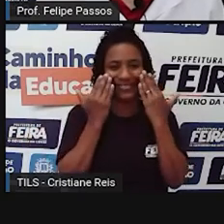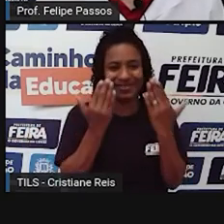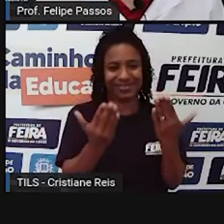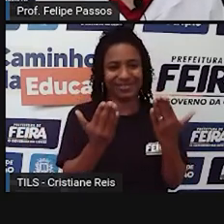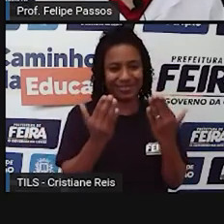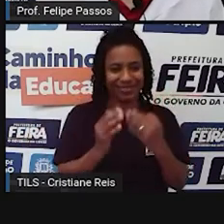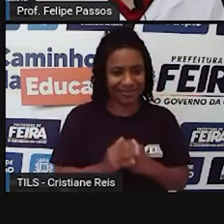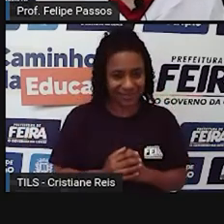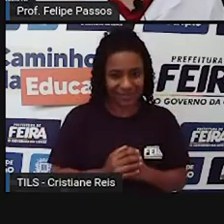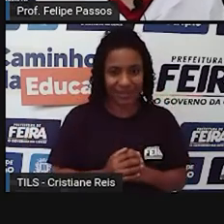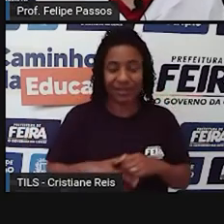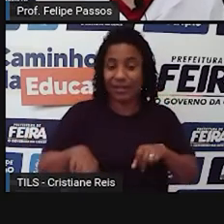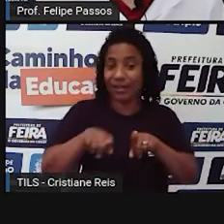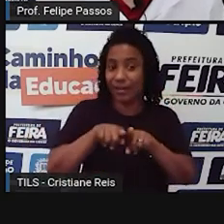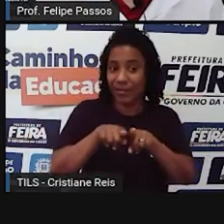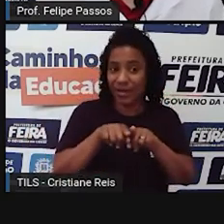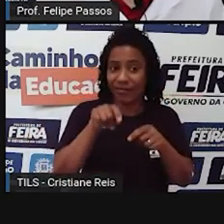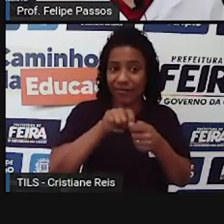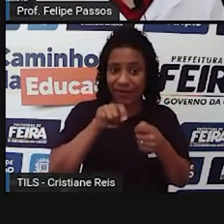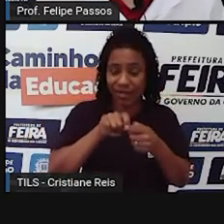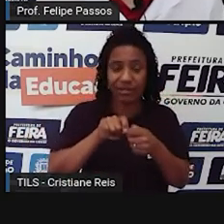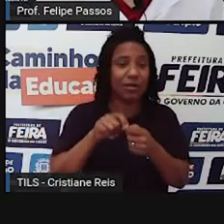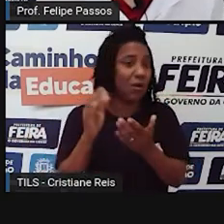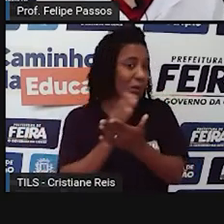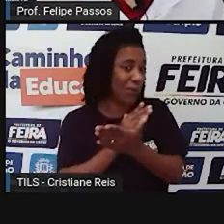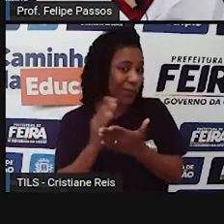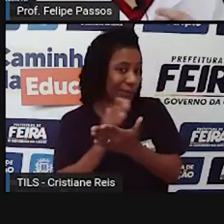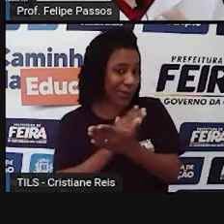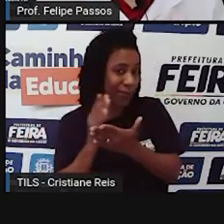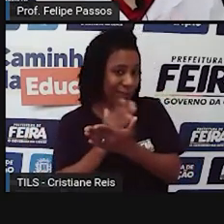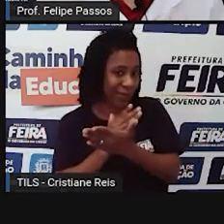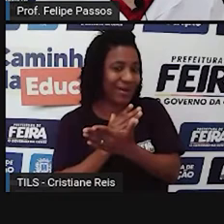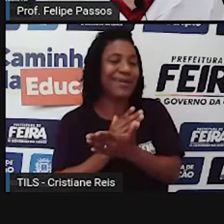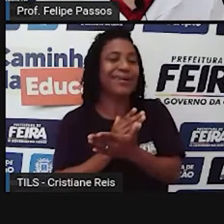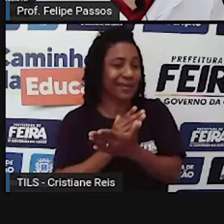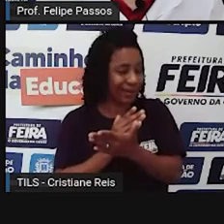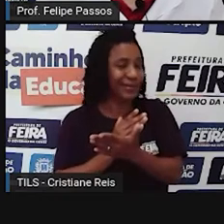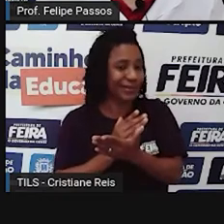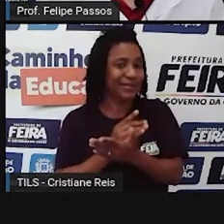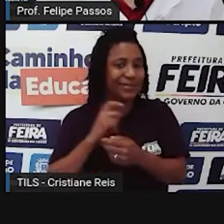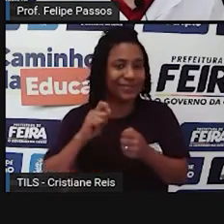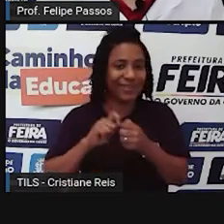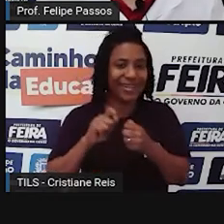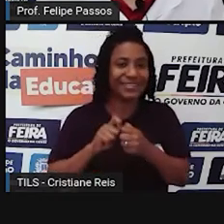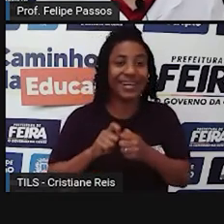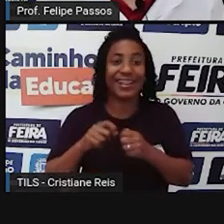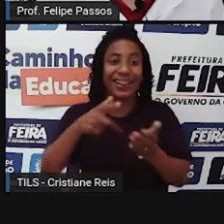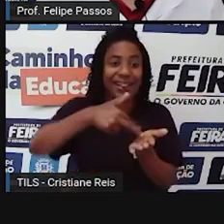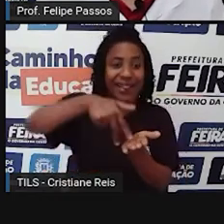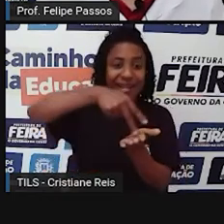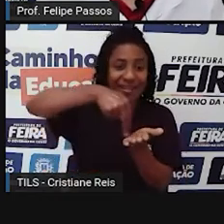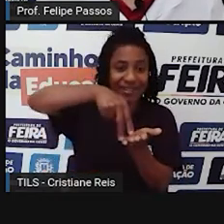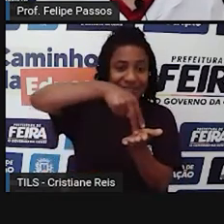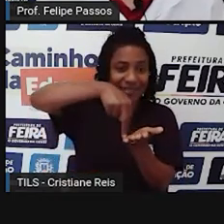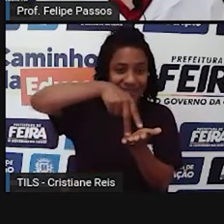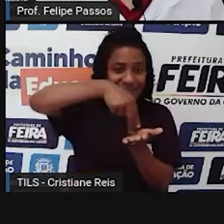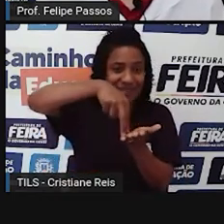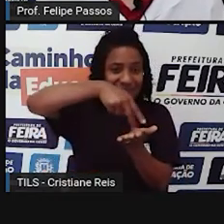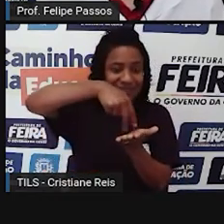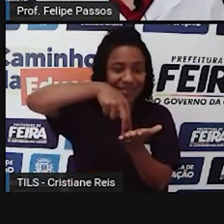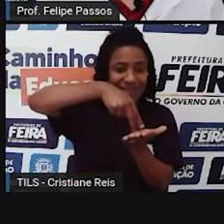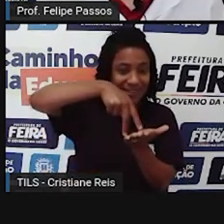comum, né? A dancinha, tem uma rede social aí que usa muito esses desafios de dança, né?